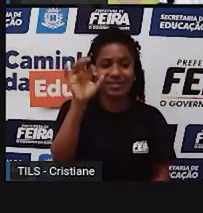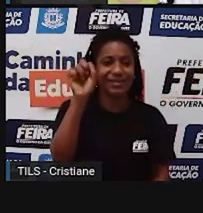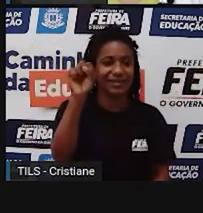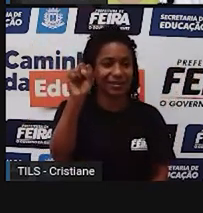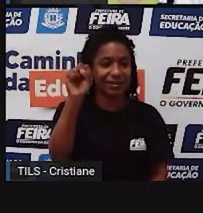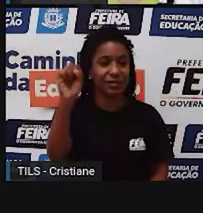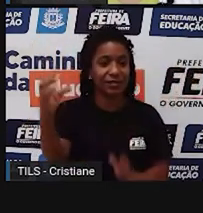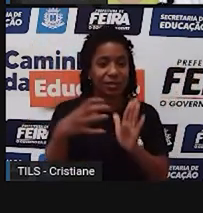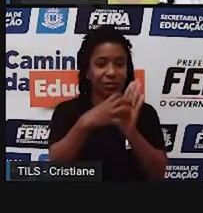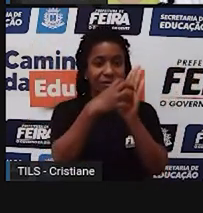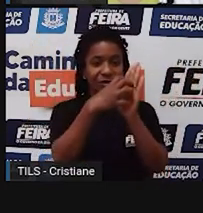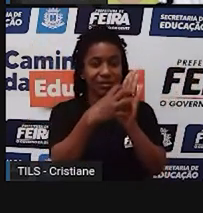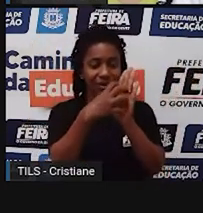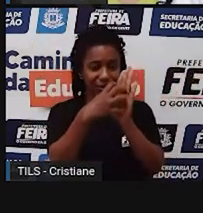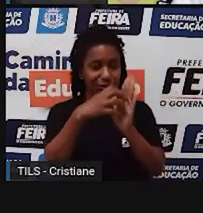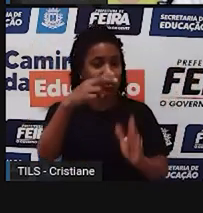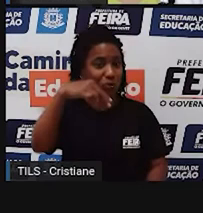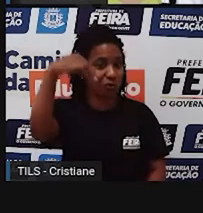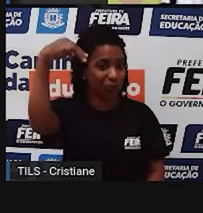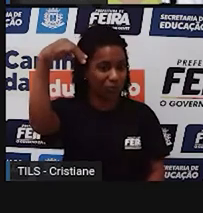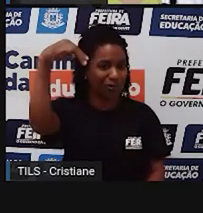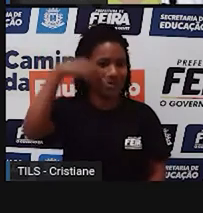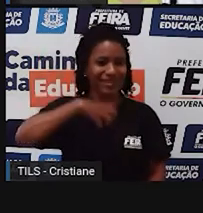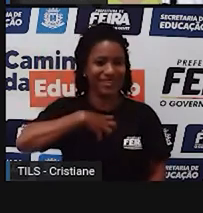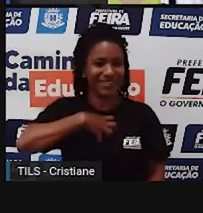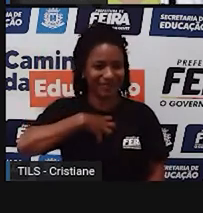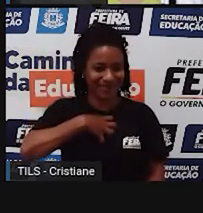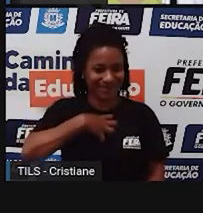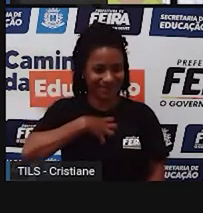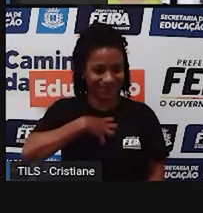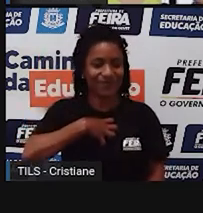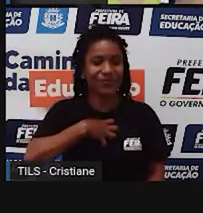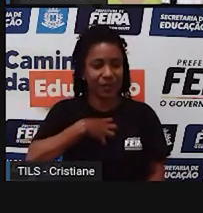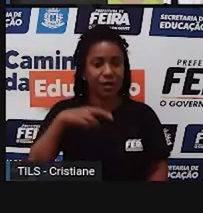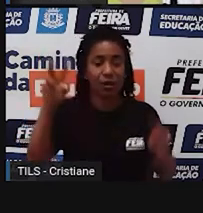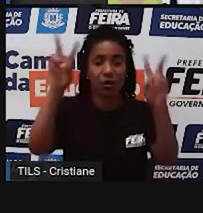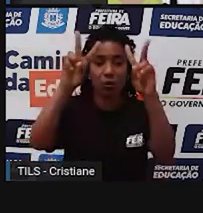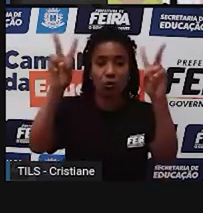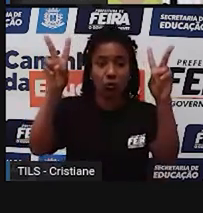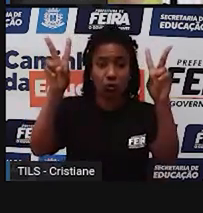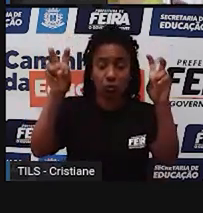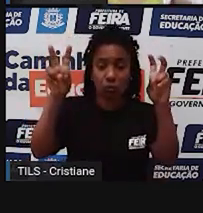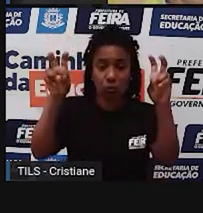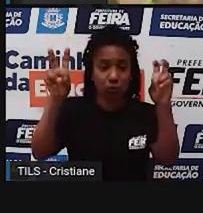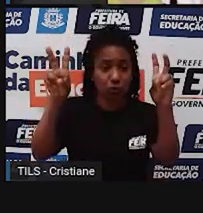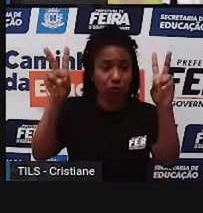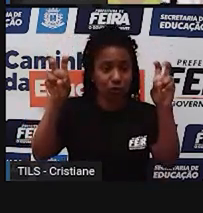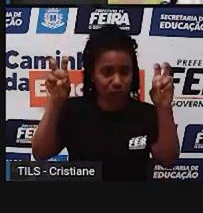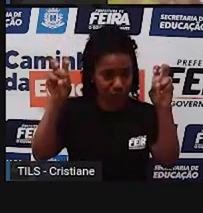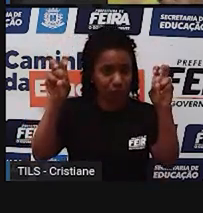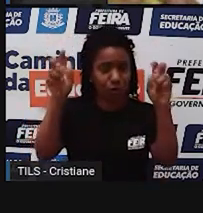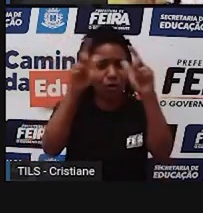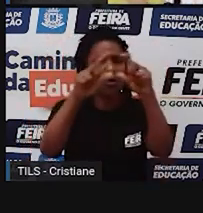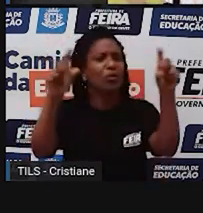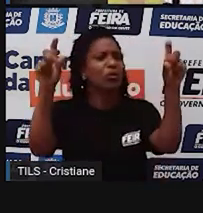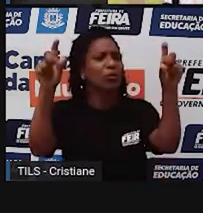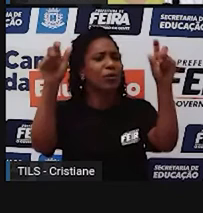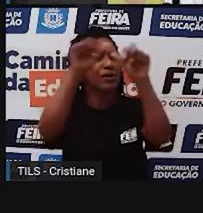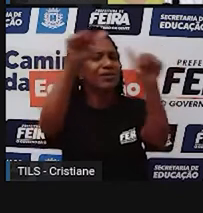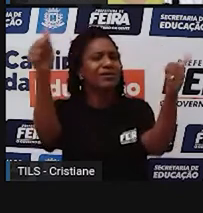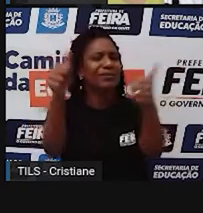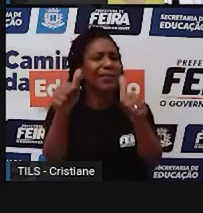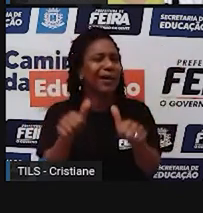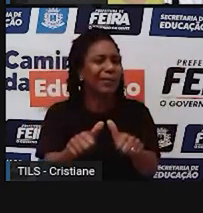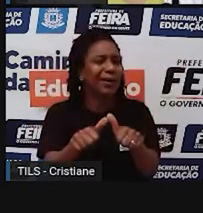quase aqui nessa posiçãozinha. Então, o título é o nome que indica o que o mapa